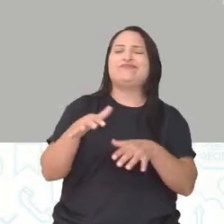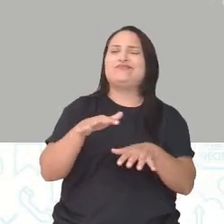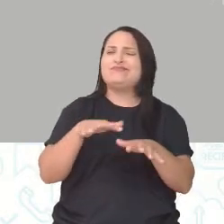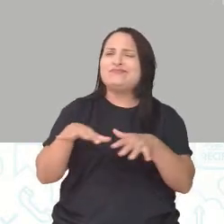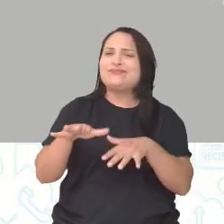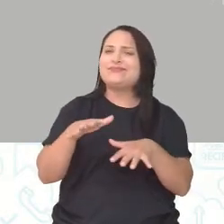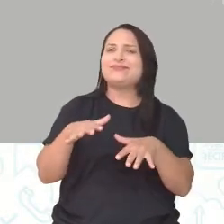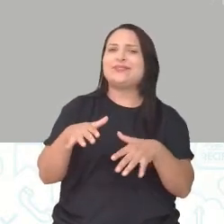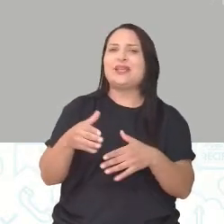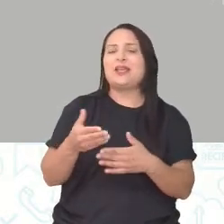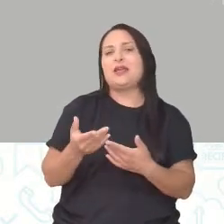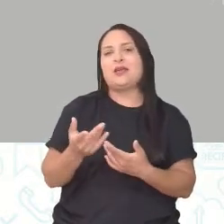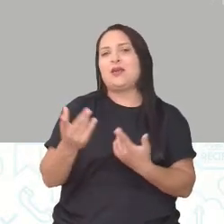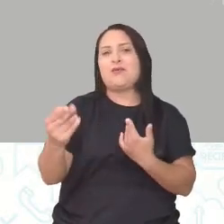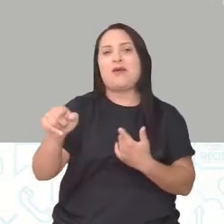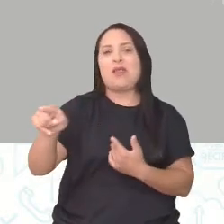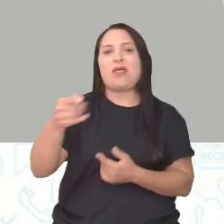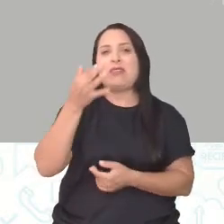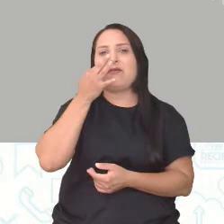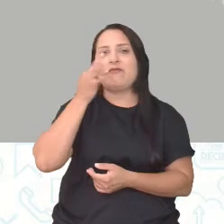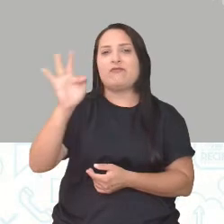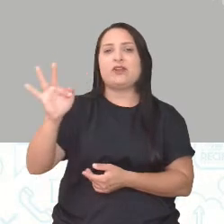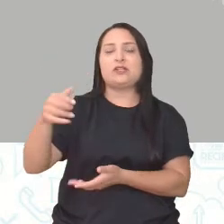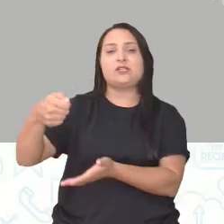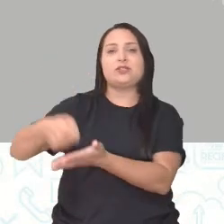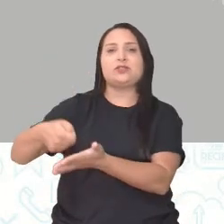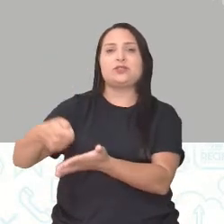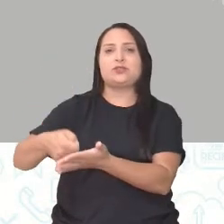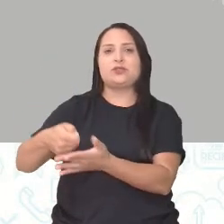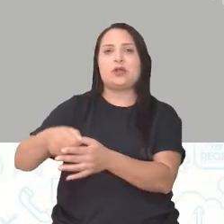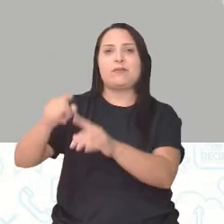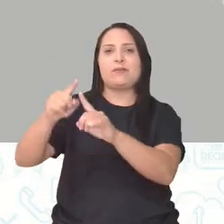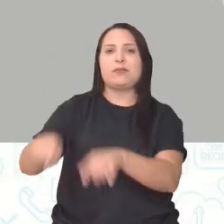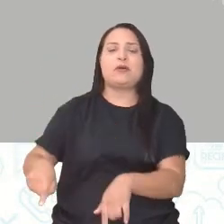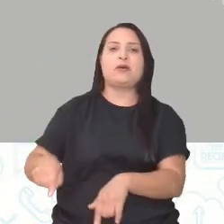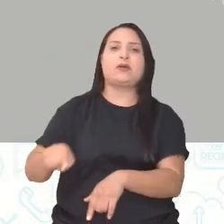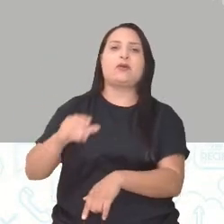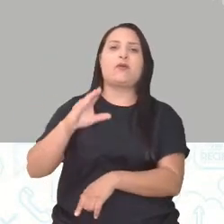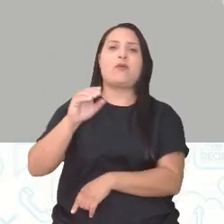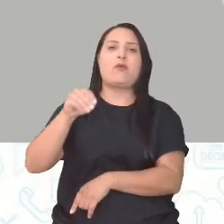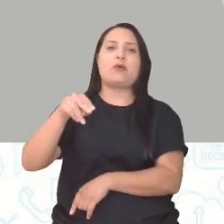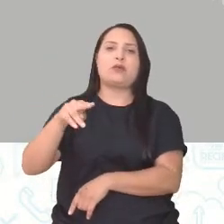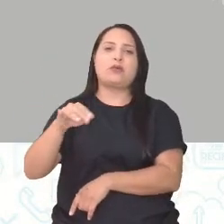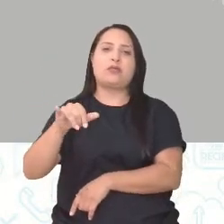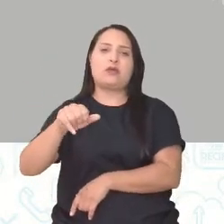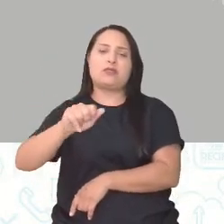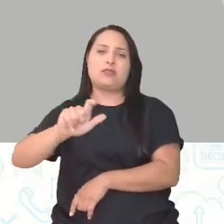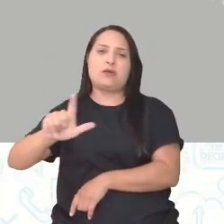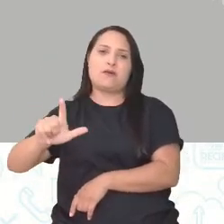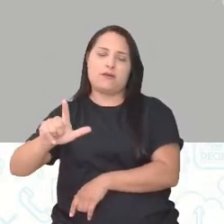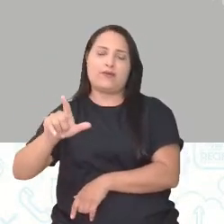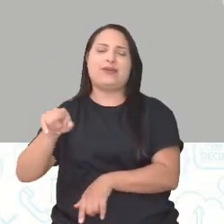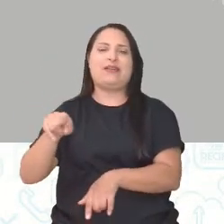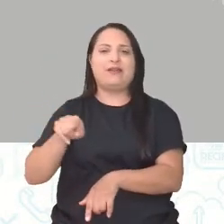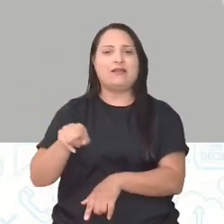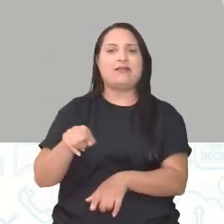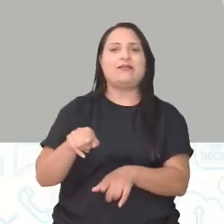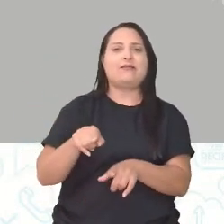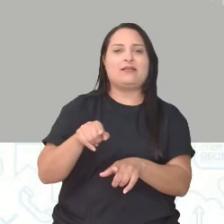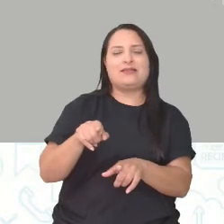França ali exigiu, né? Com a questão do bloqueio continental, ele também quis dar aquela